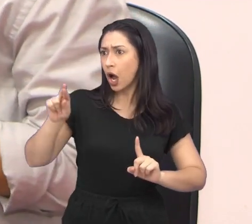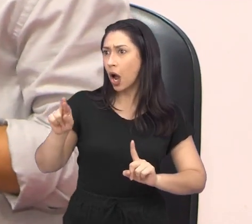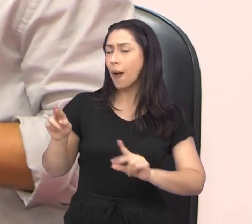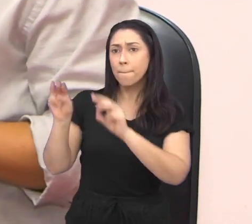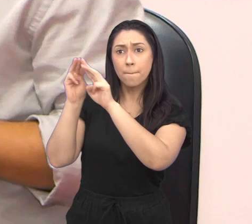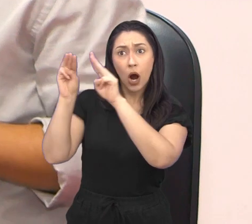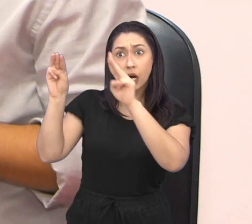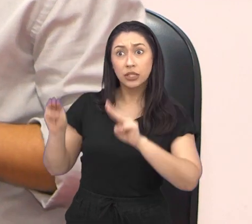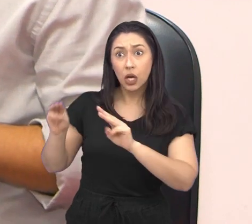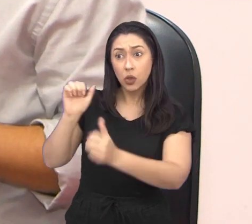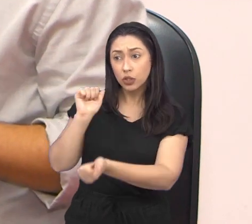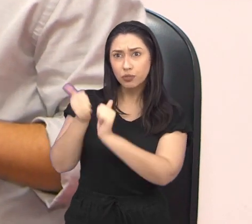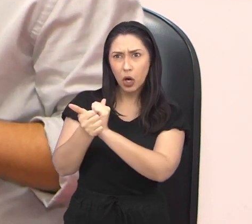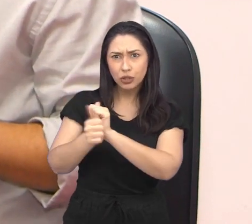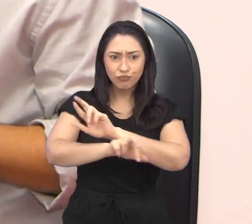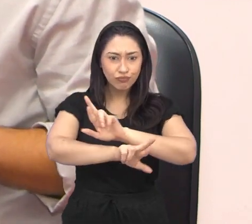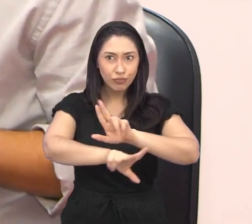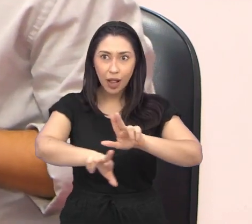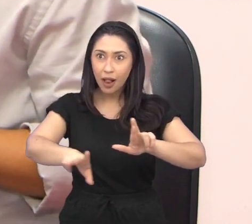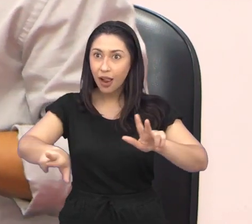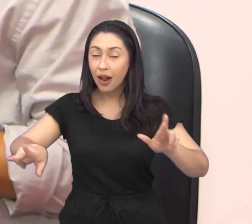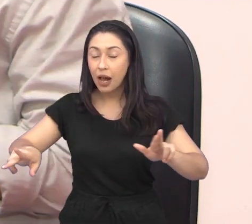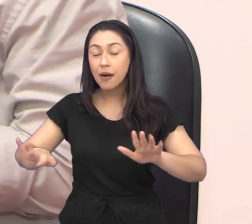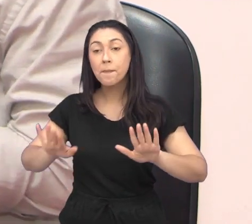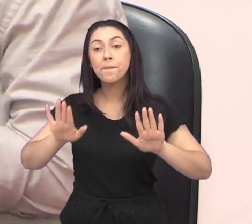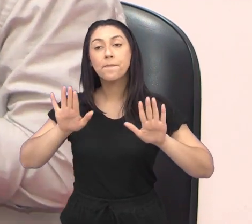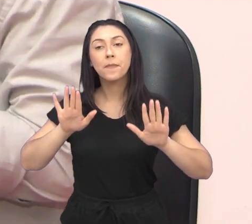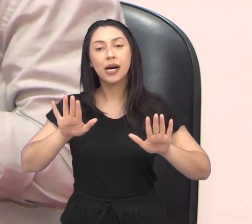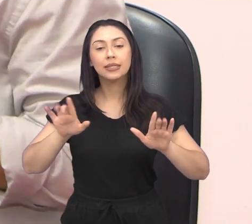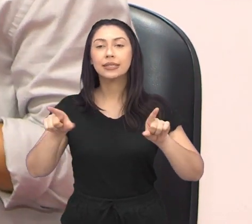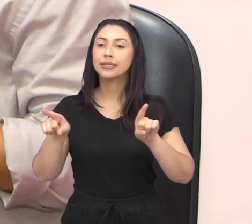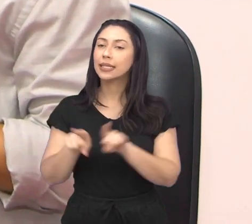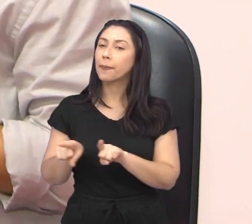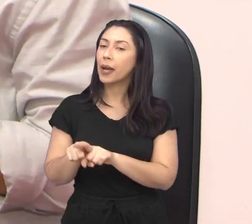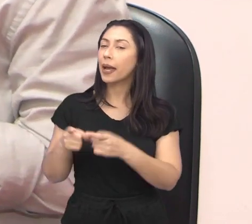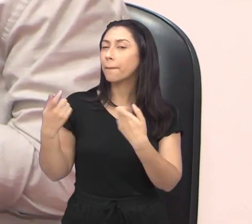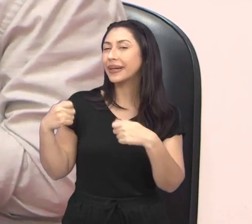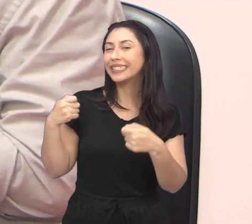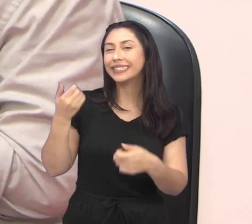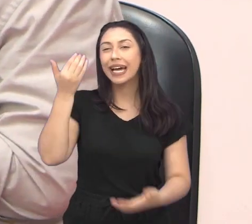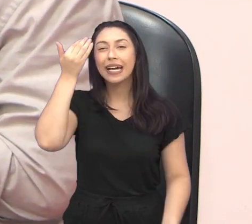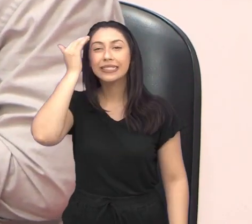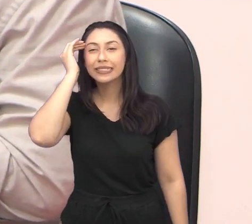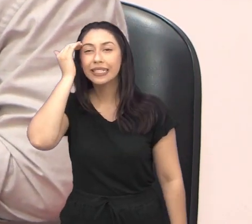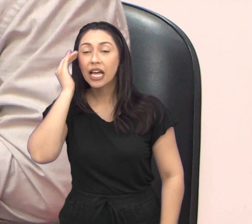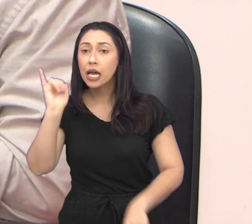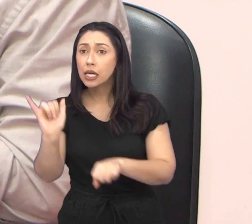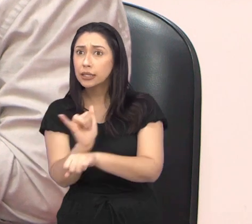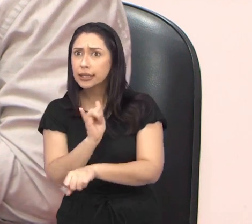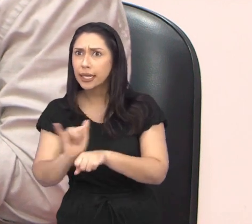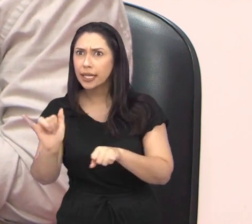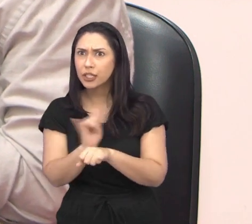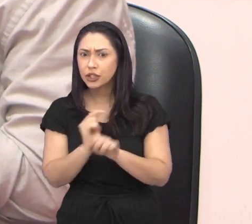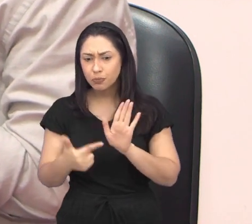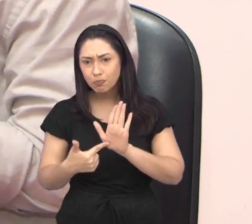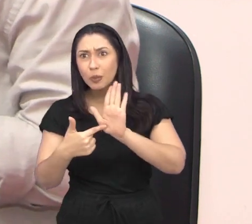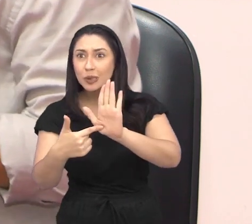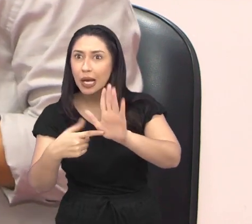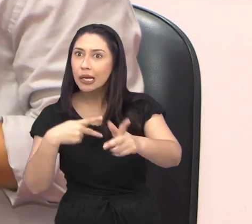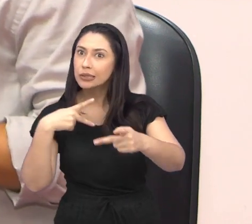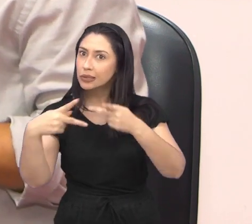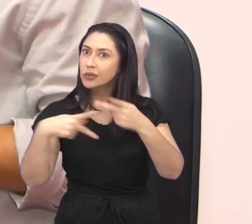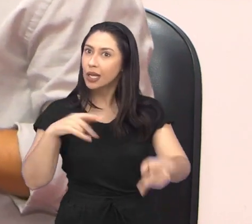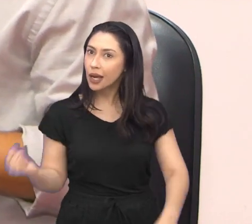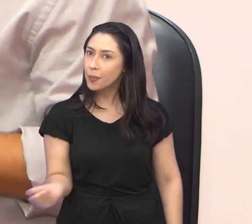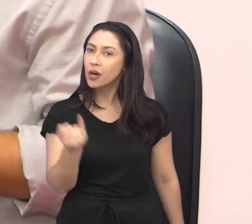Museu do Esporte. São realmente muitas possibilidades. Mas também é preciso encontrar formas de colocar São José no